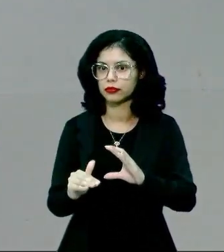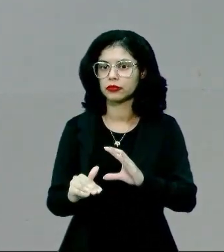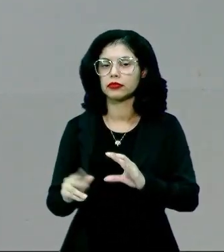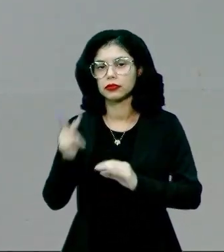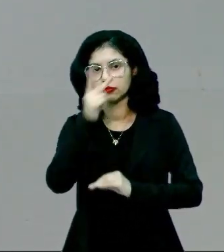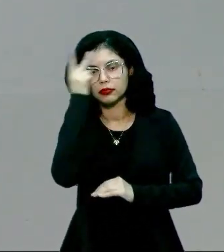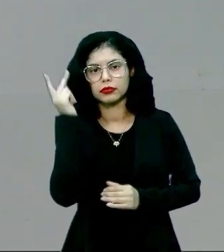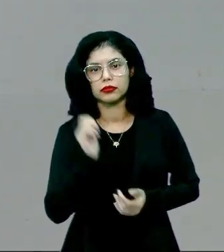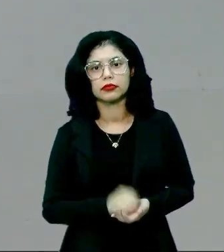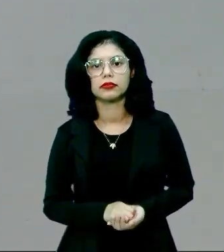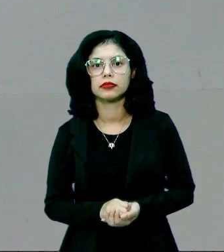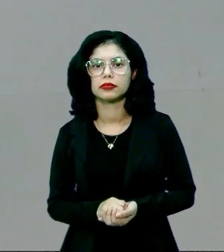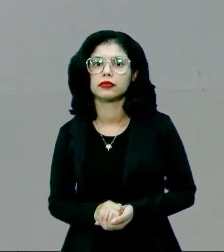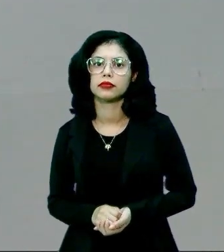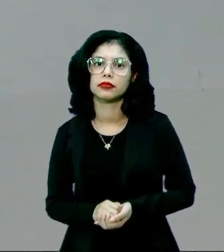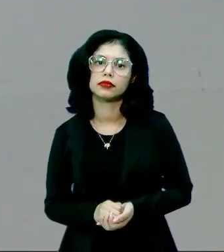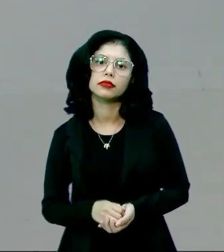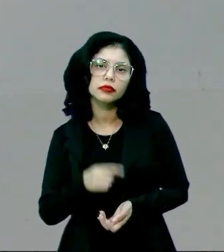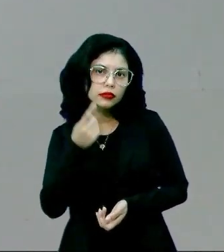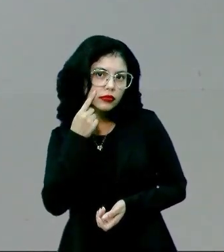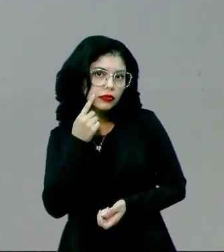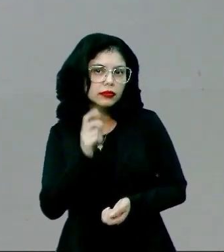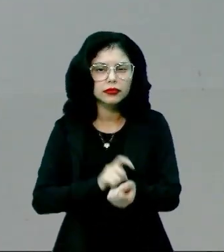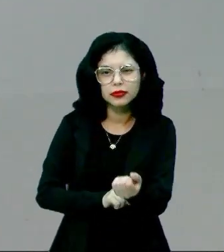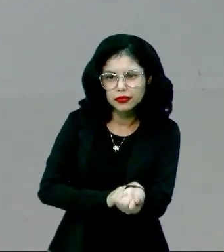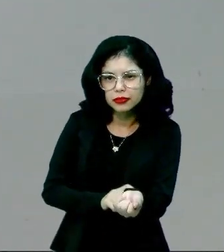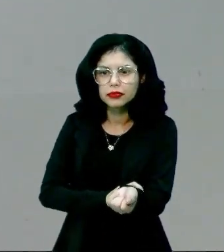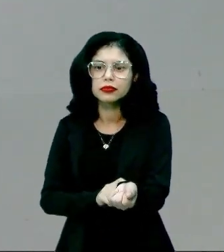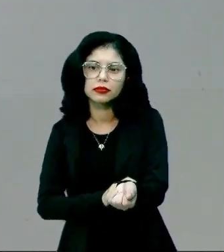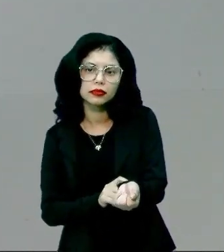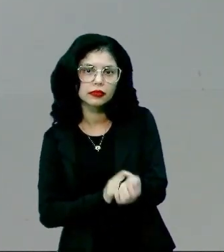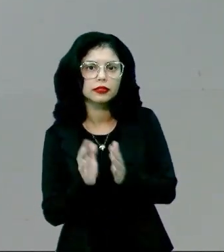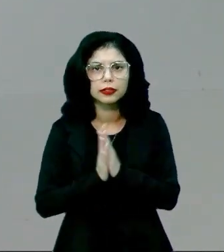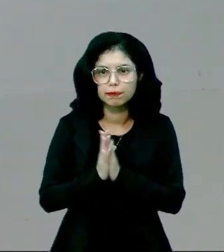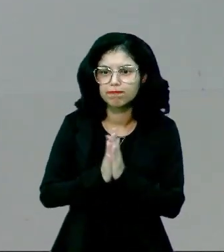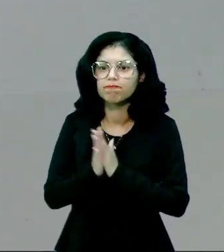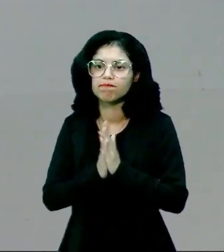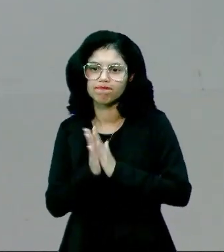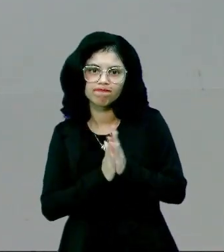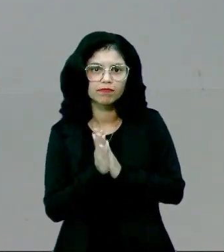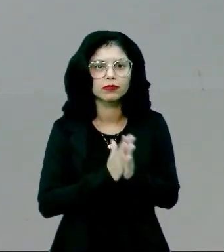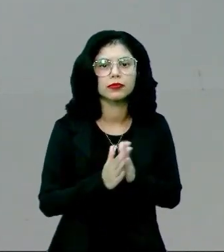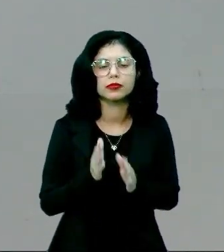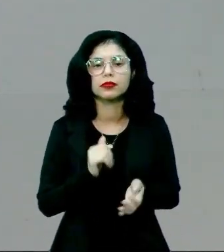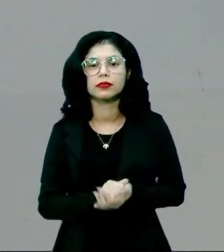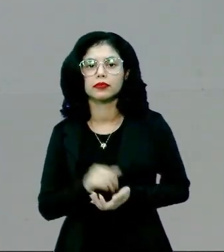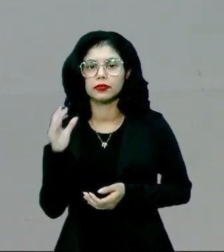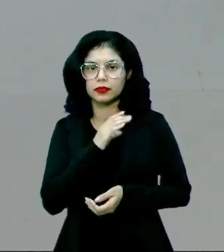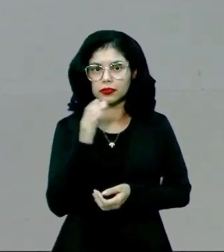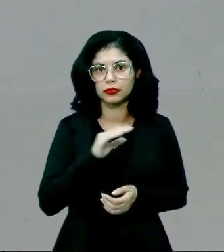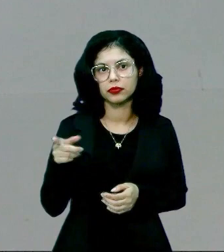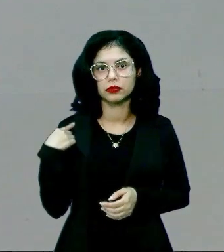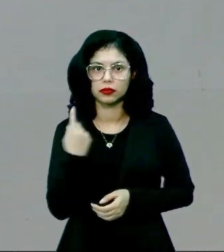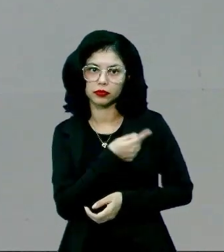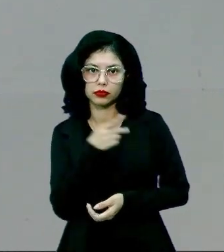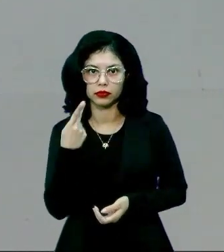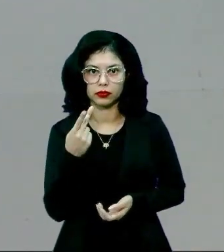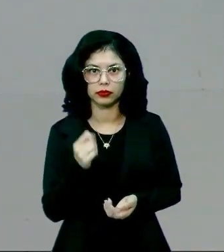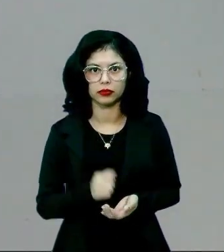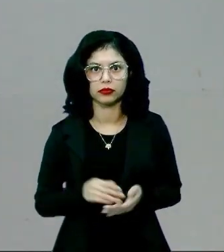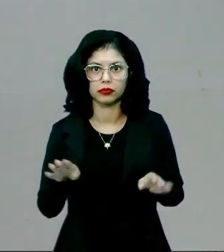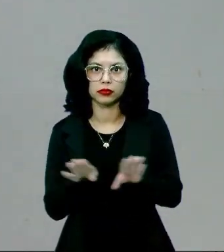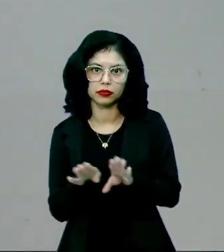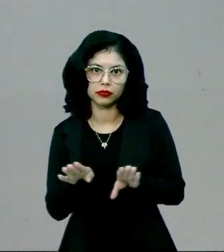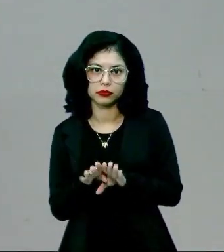mensagem para a pessoa, né? Você fica aí um pouco nervoso, ansioso, ansiosa, aperreado, como nós falamos no